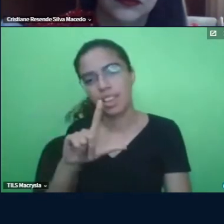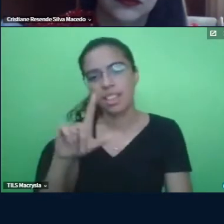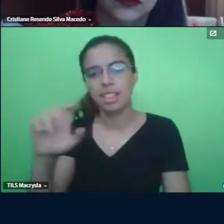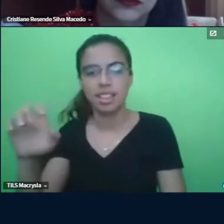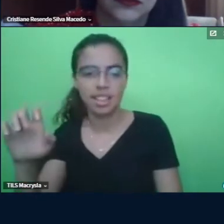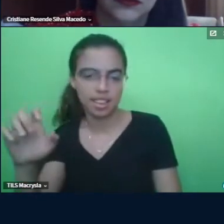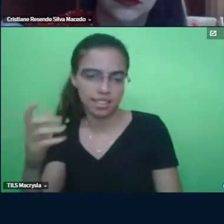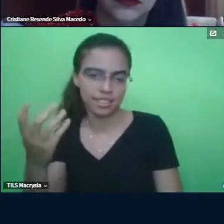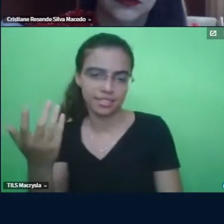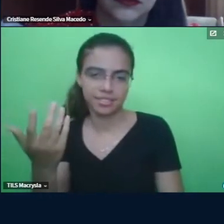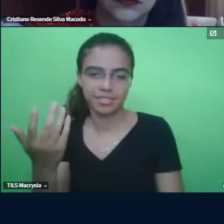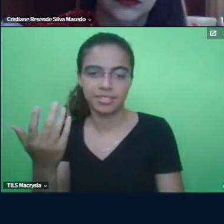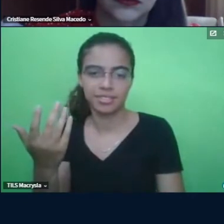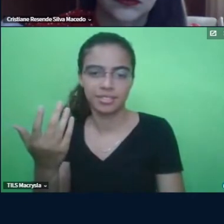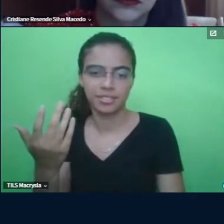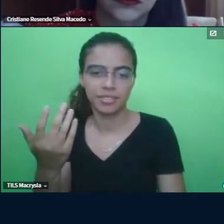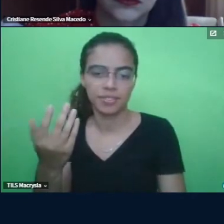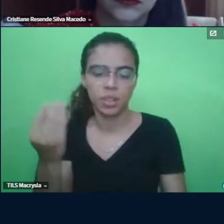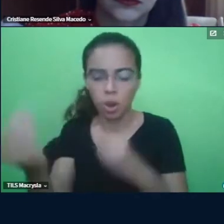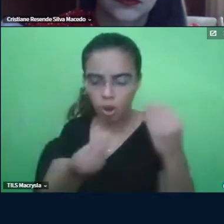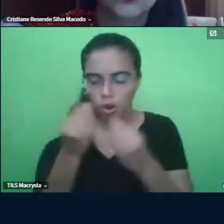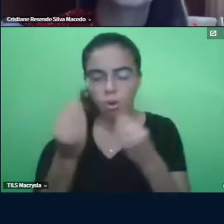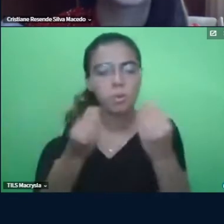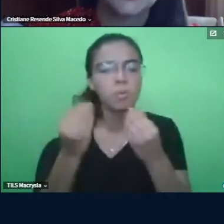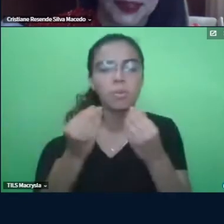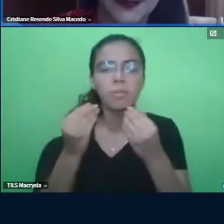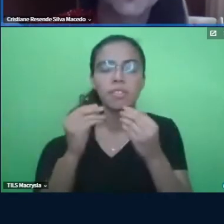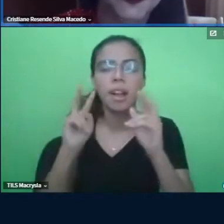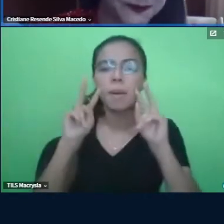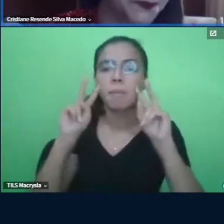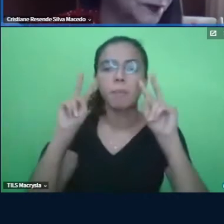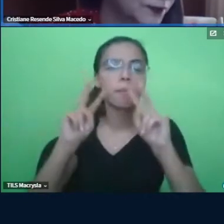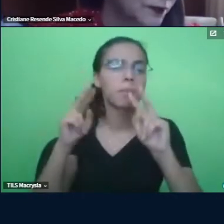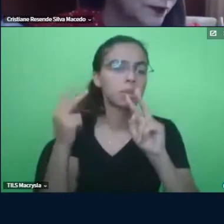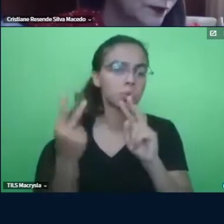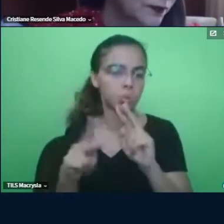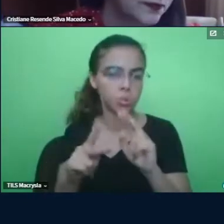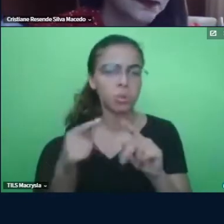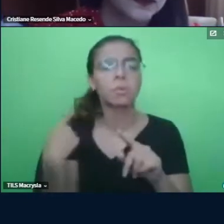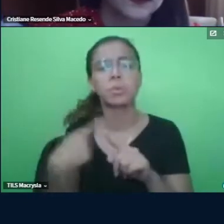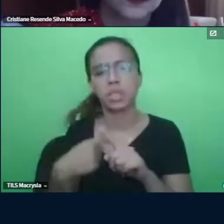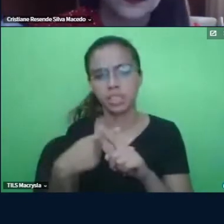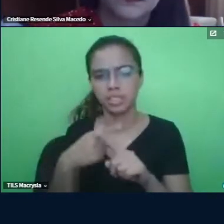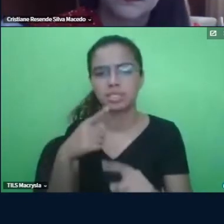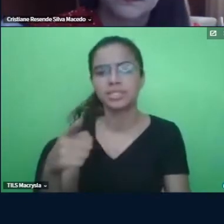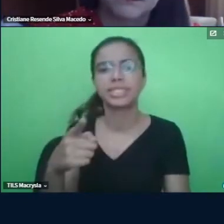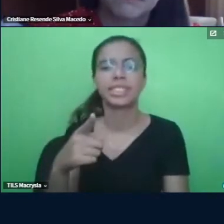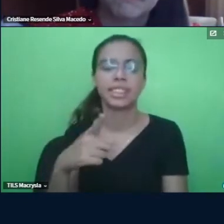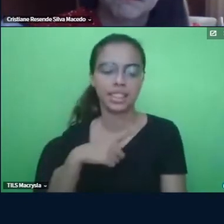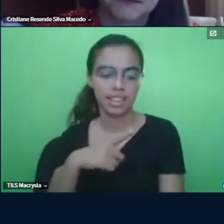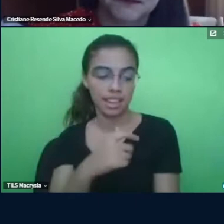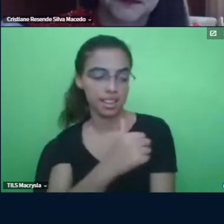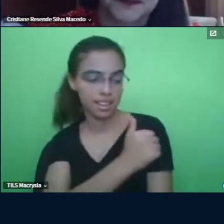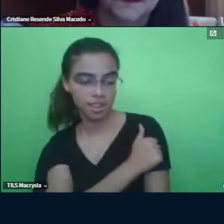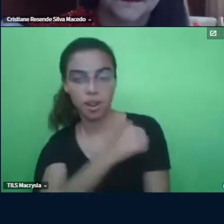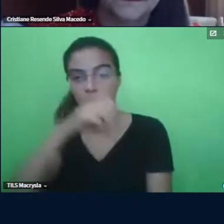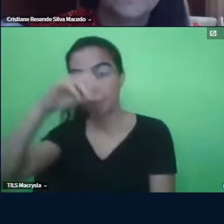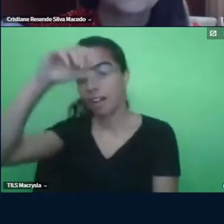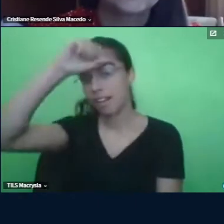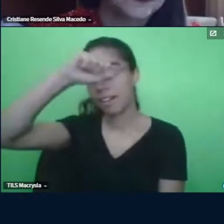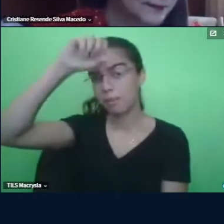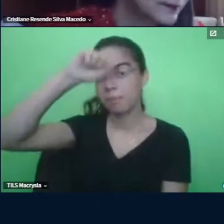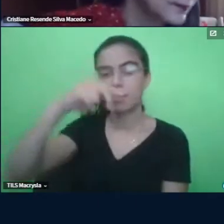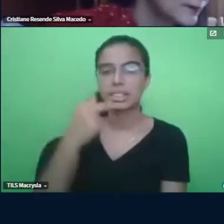né? Como é que você vê isso no seu contexto, entendeu? Porque você tem uma aluna que está aprendendo o